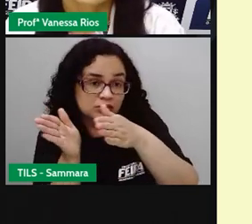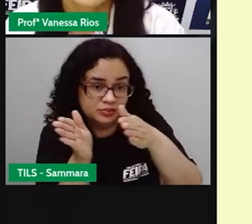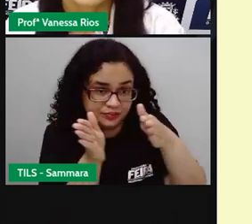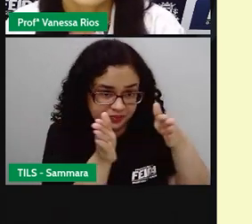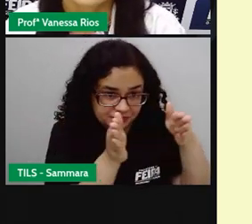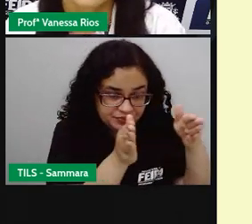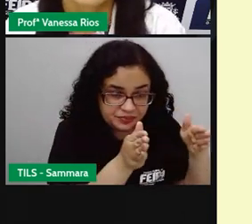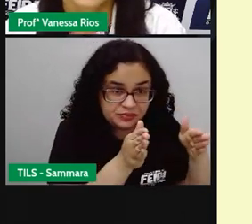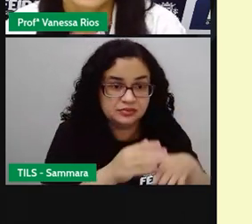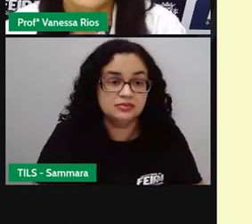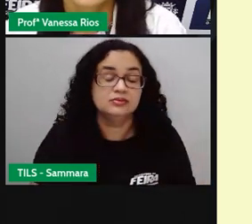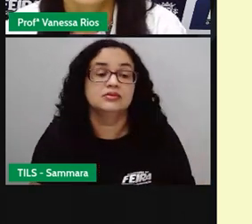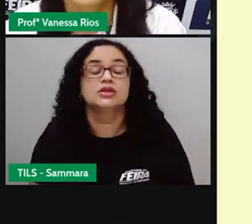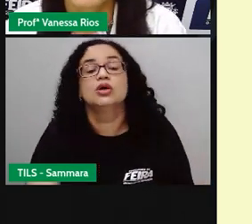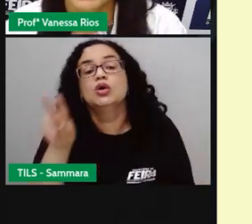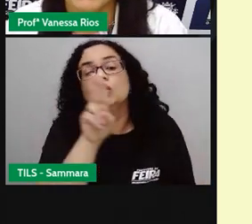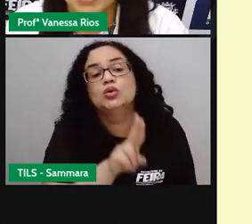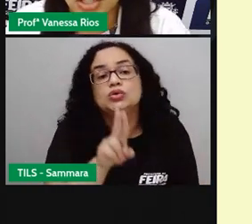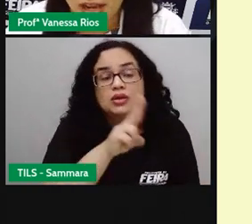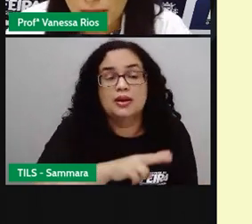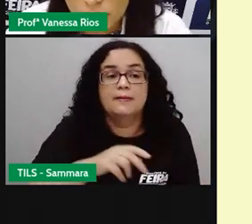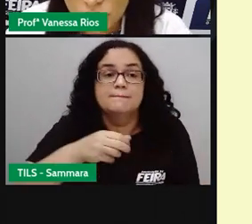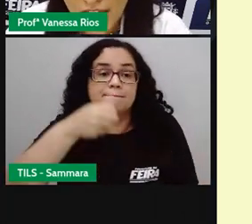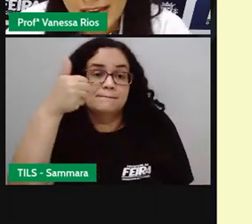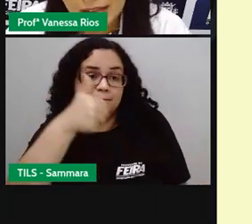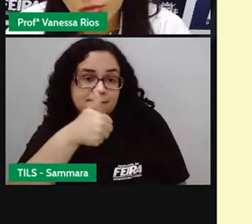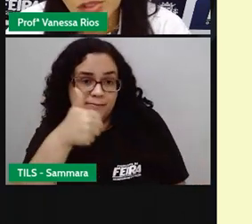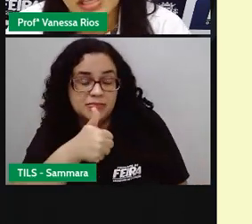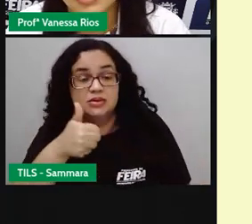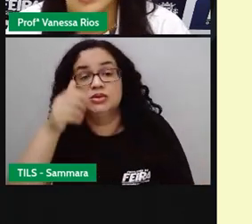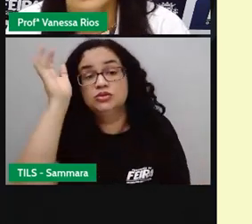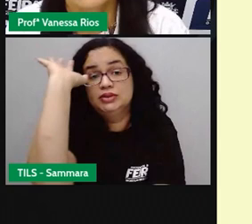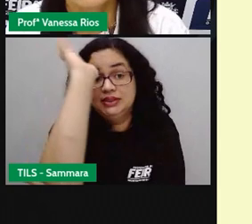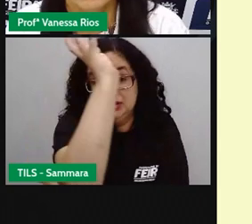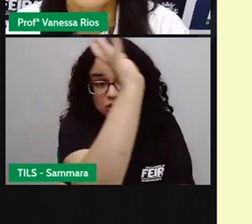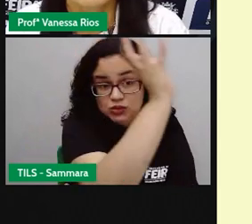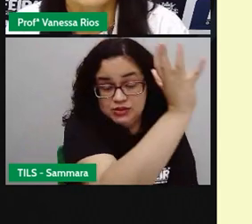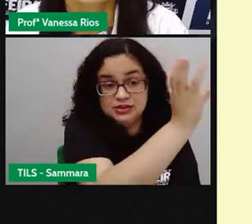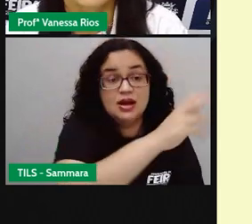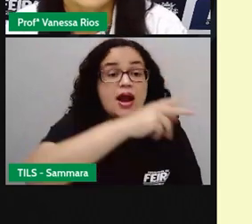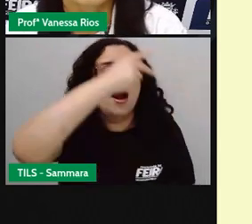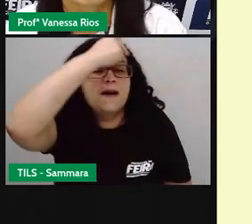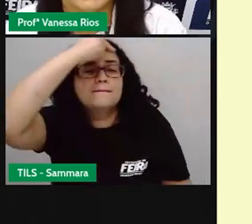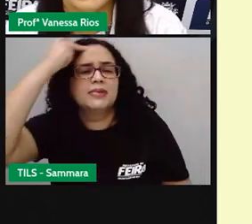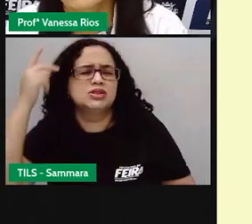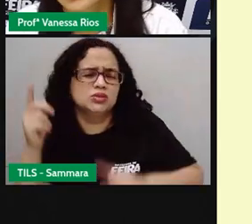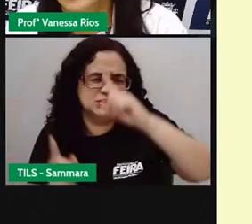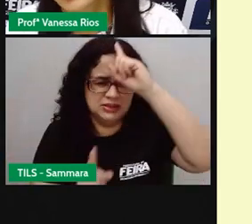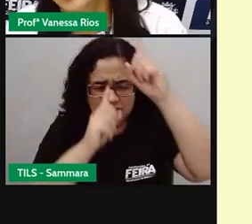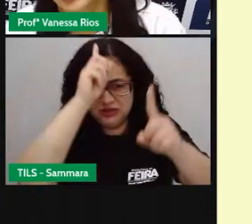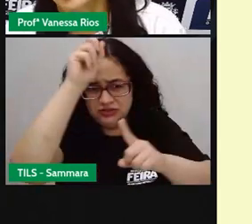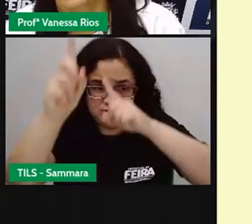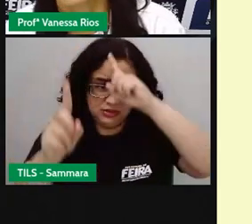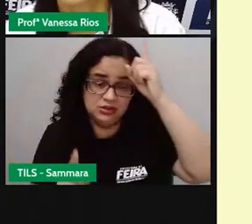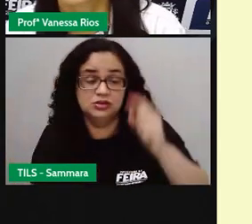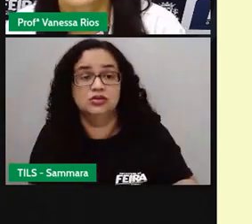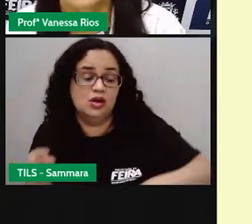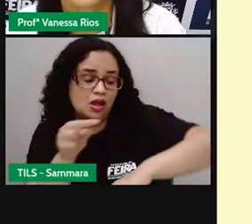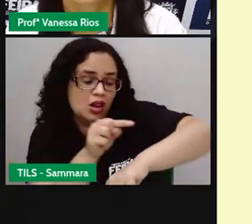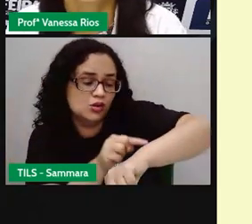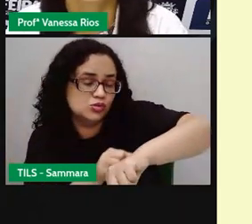Então, assim, utilizando primeiramente elementos da natureza, o homem inventou aí vários tipos de